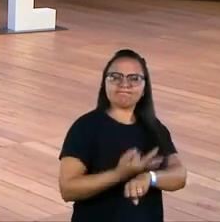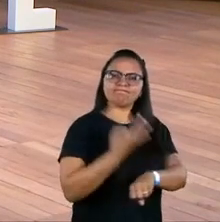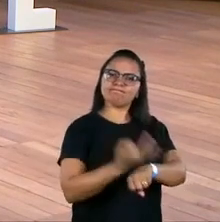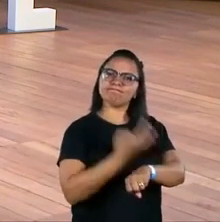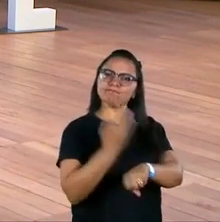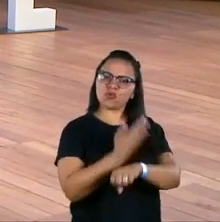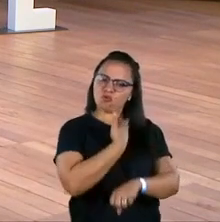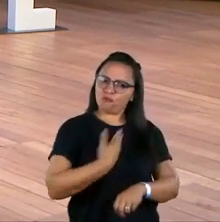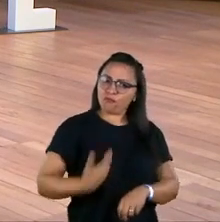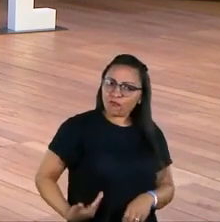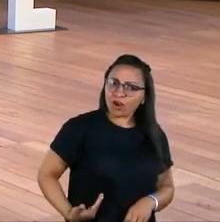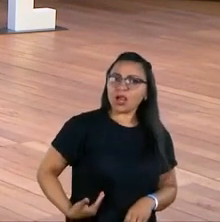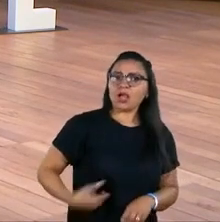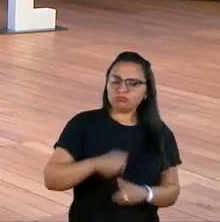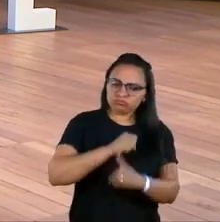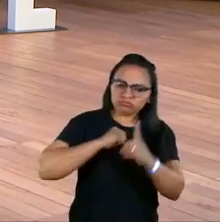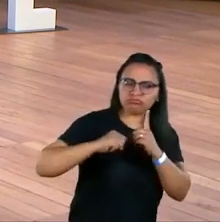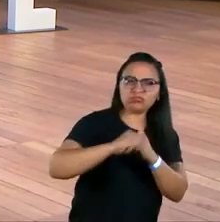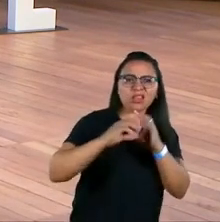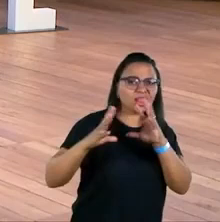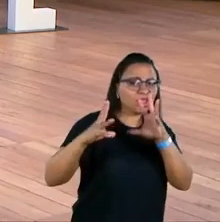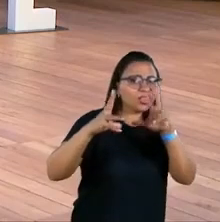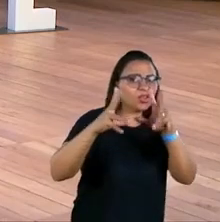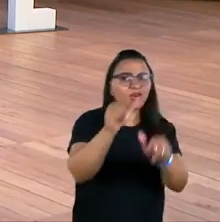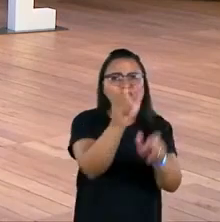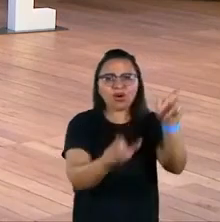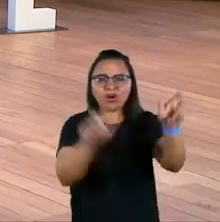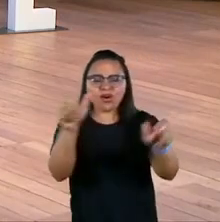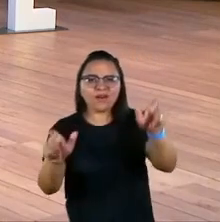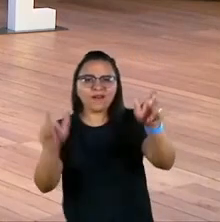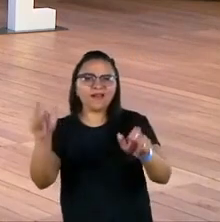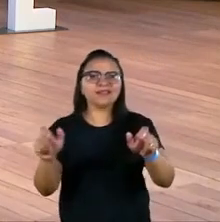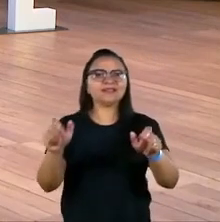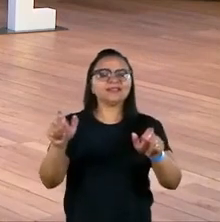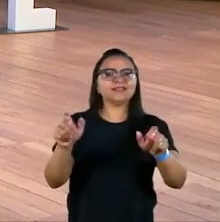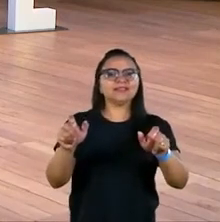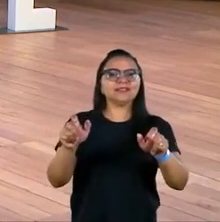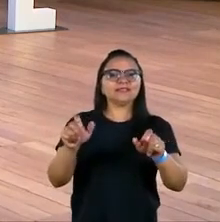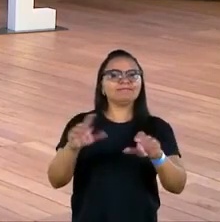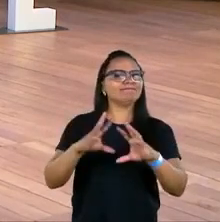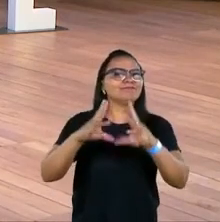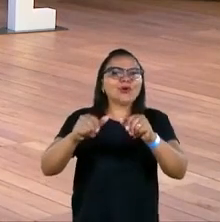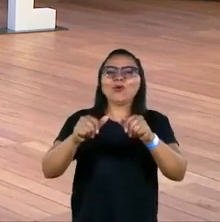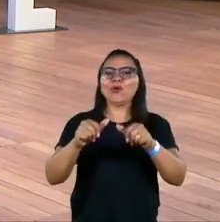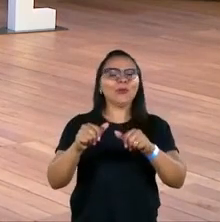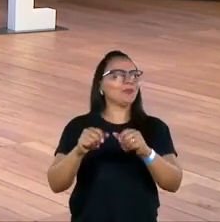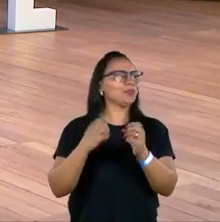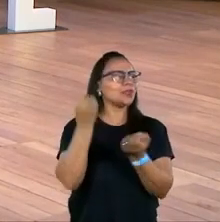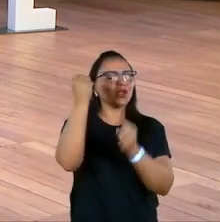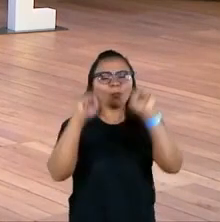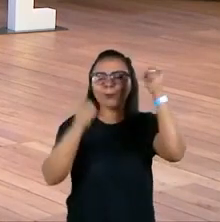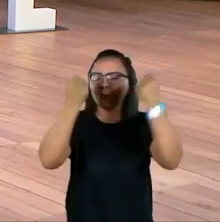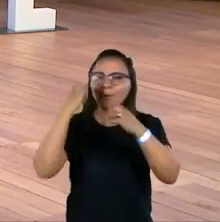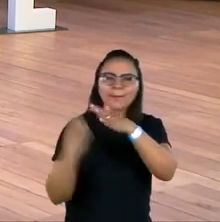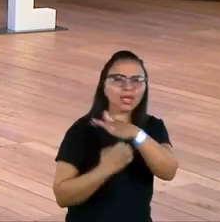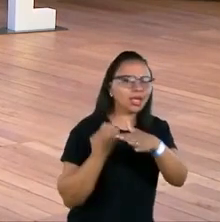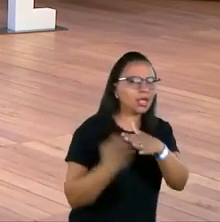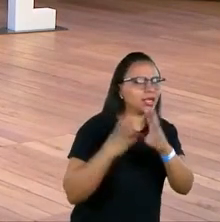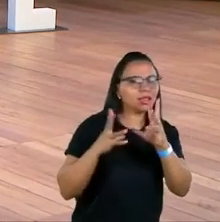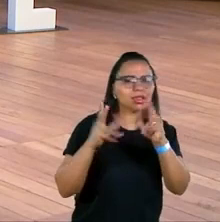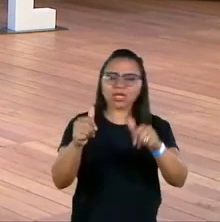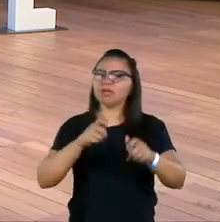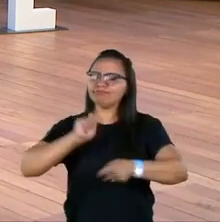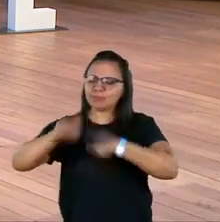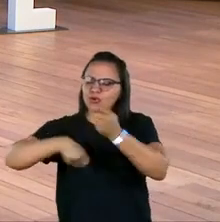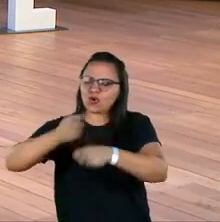o governo, a sociedade toda, todo o campo da indústria, do comércio, as áreas